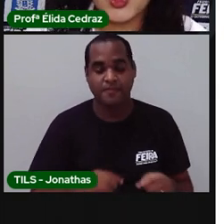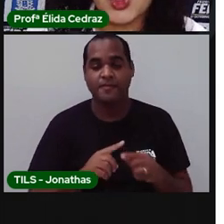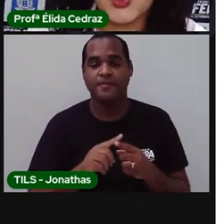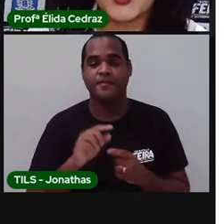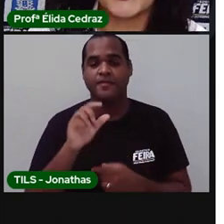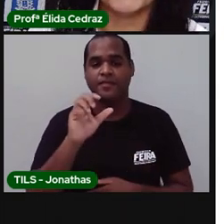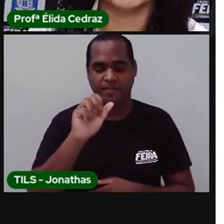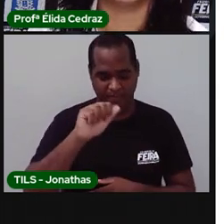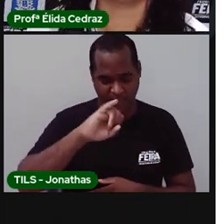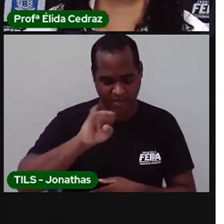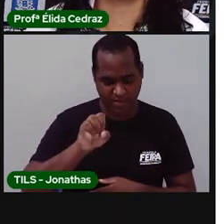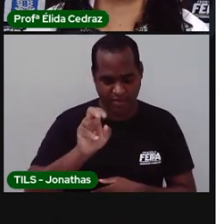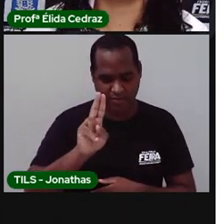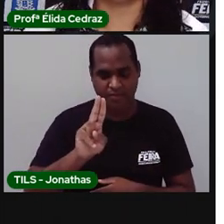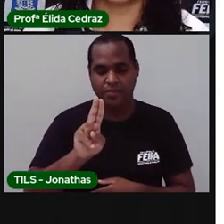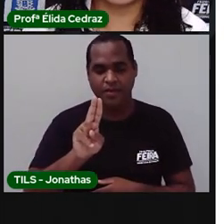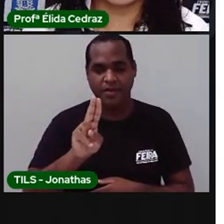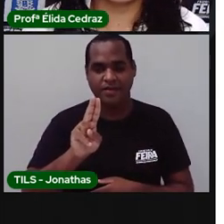Caju.